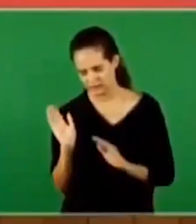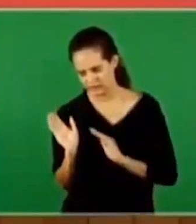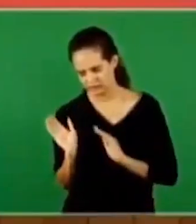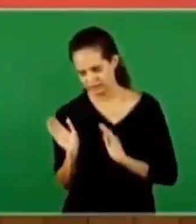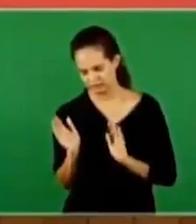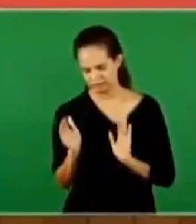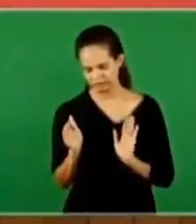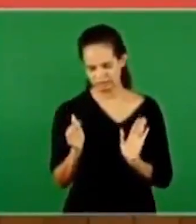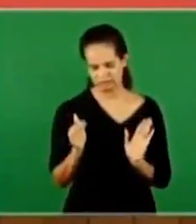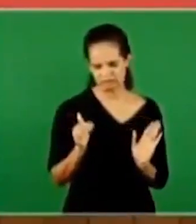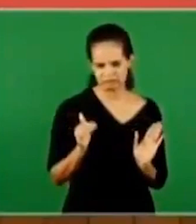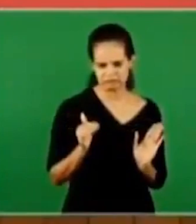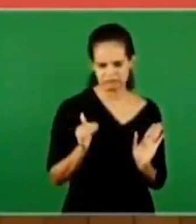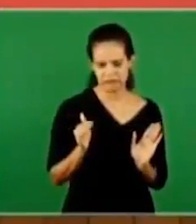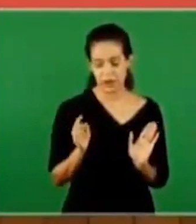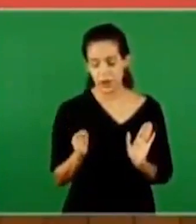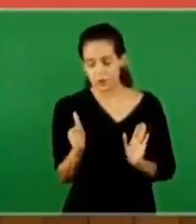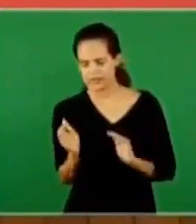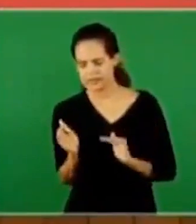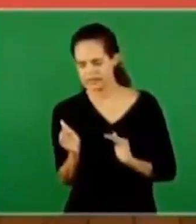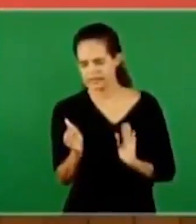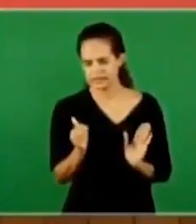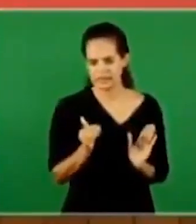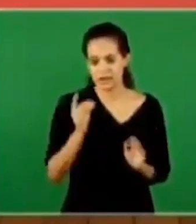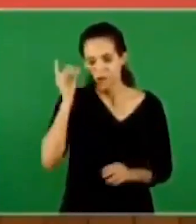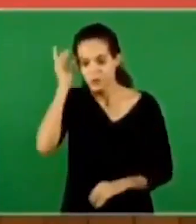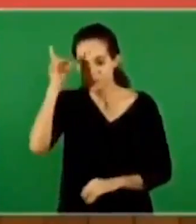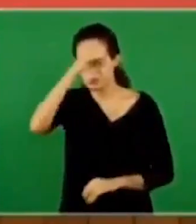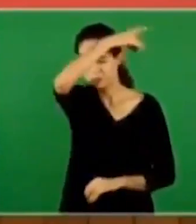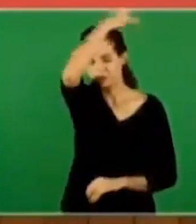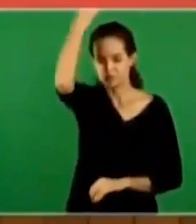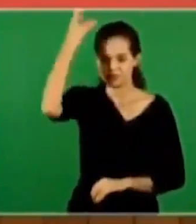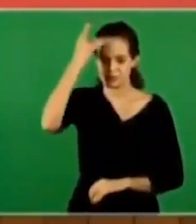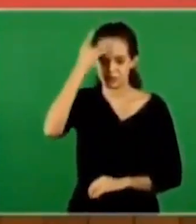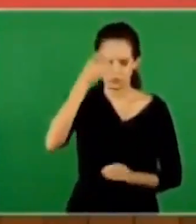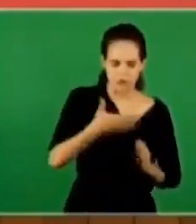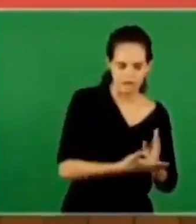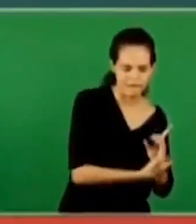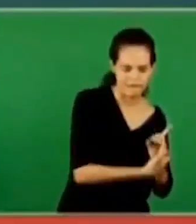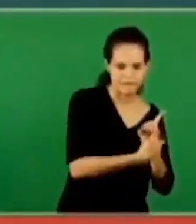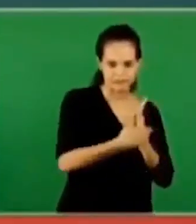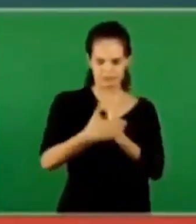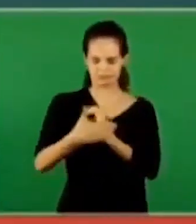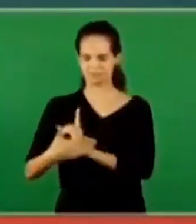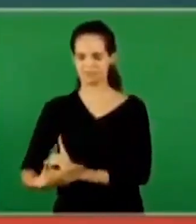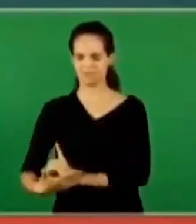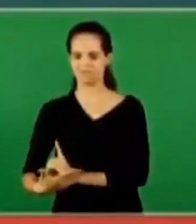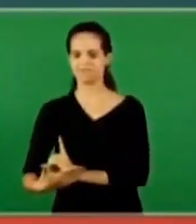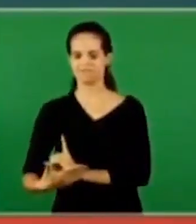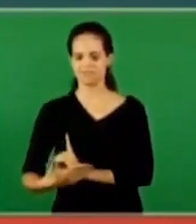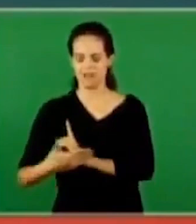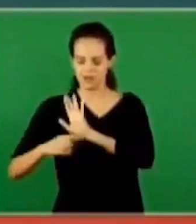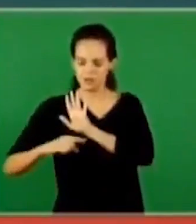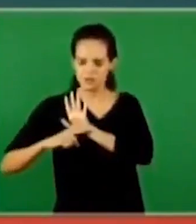o Espírito Santo nos auxilia nas nossas fraquezas.